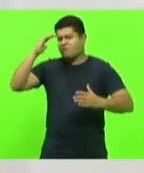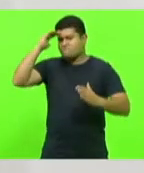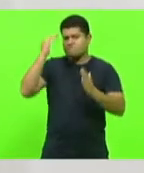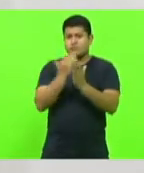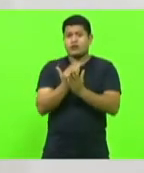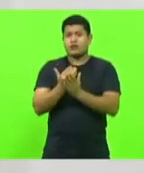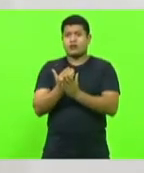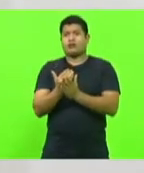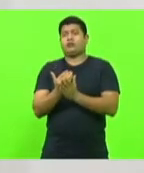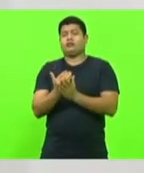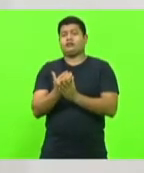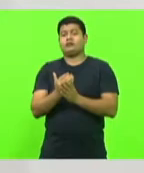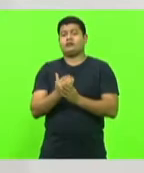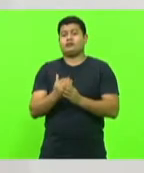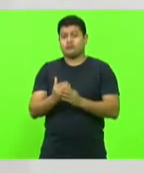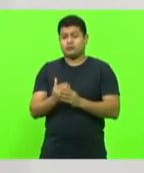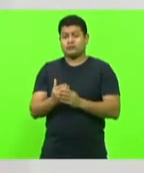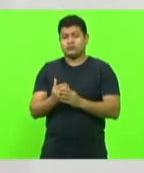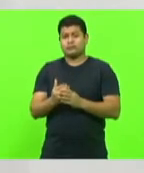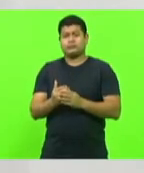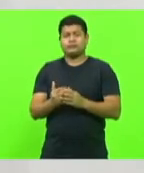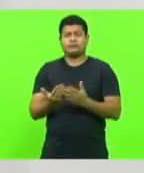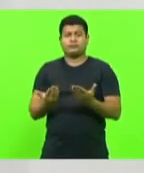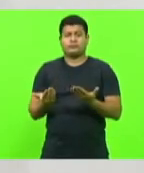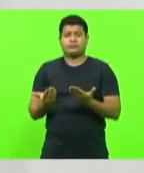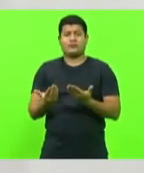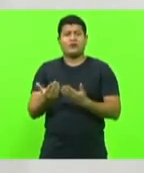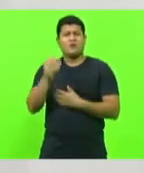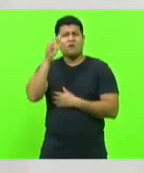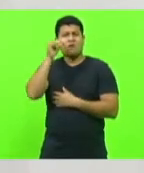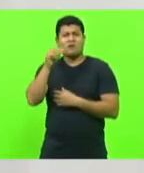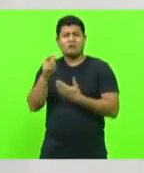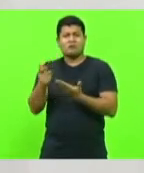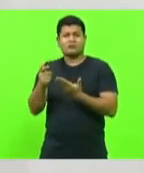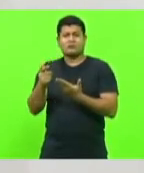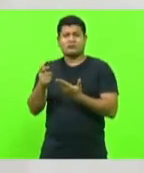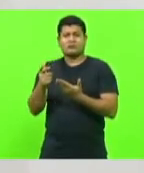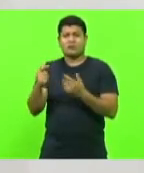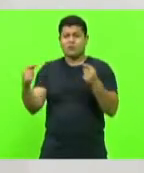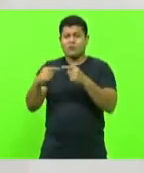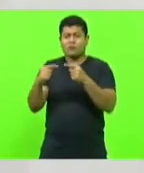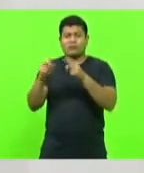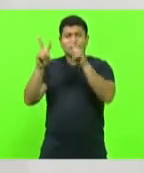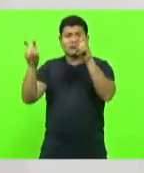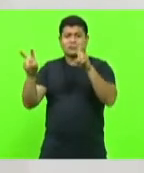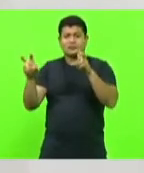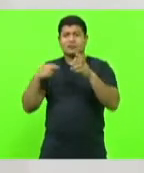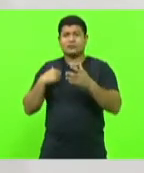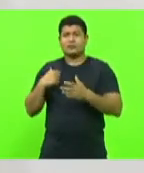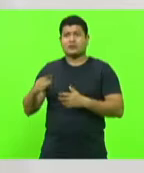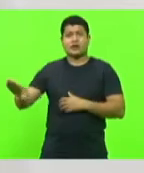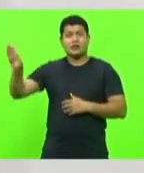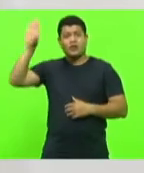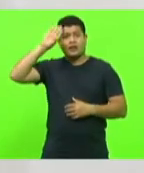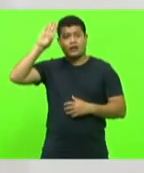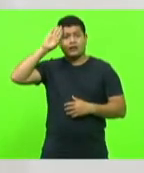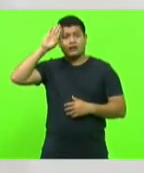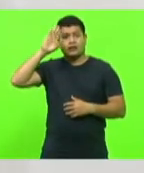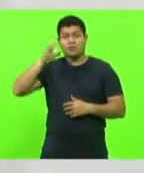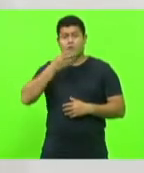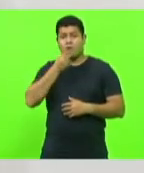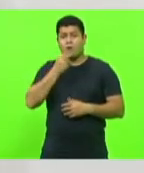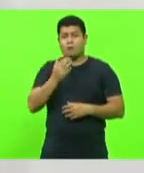obediência. curiosamente o mesmo lema do exército de Adolf Hitler